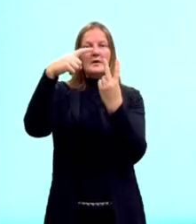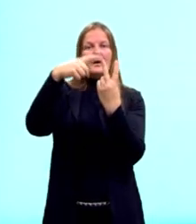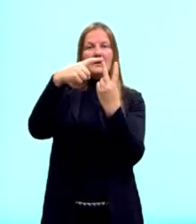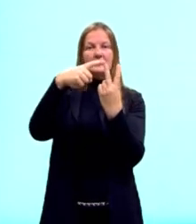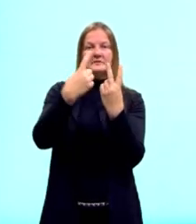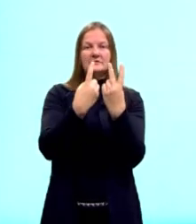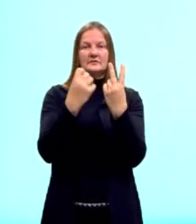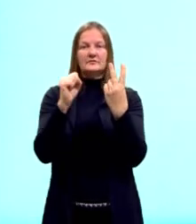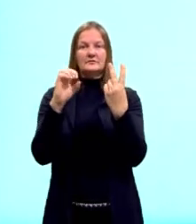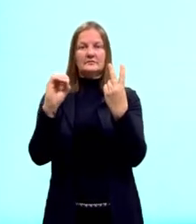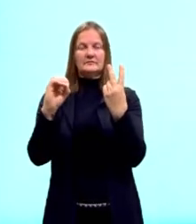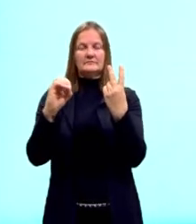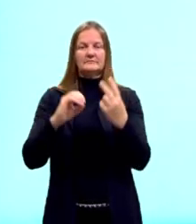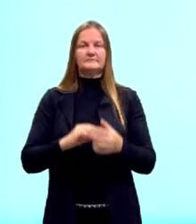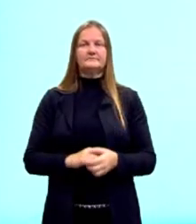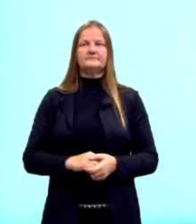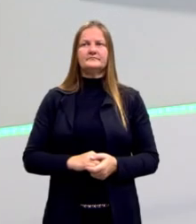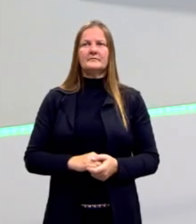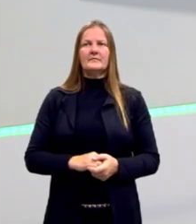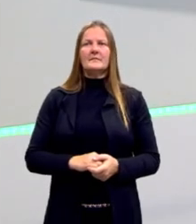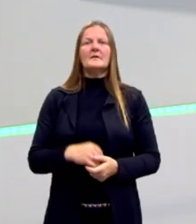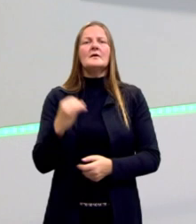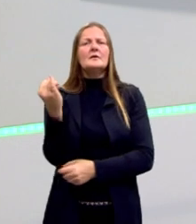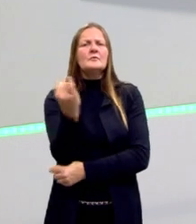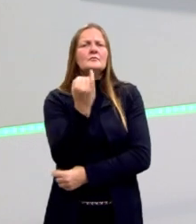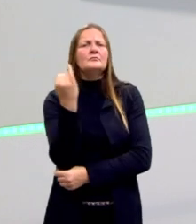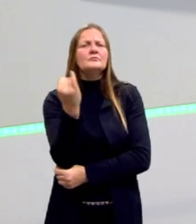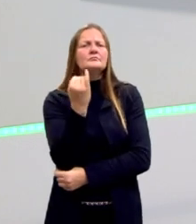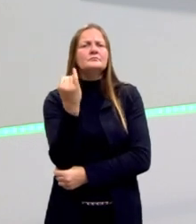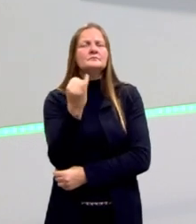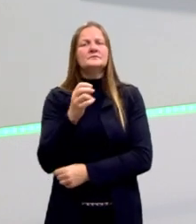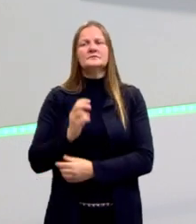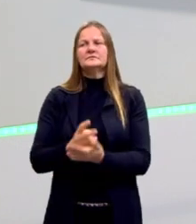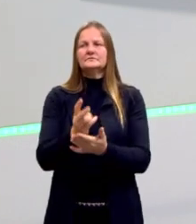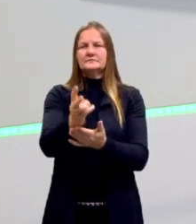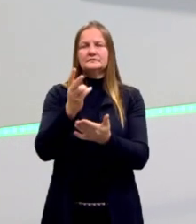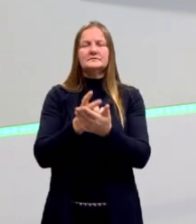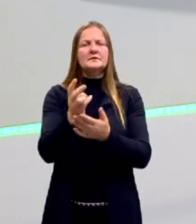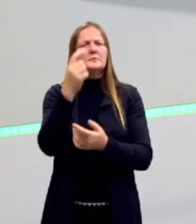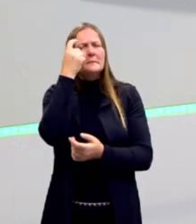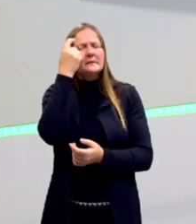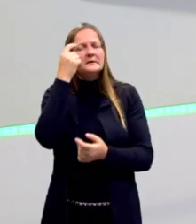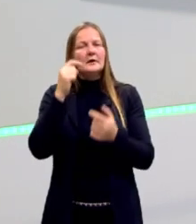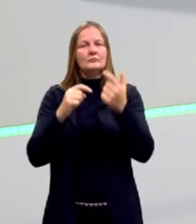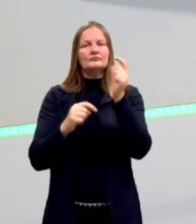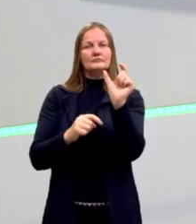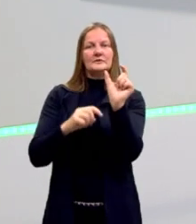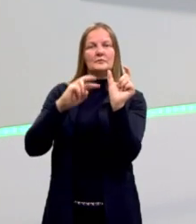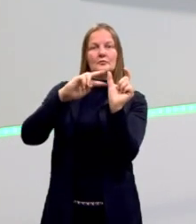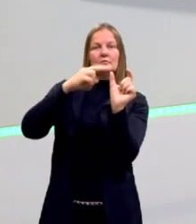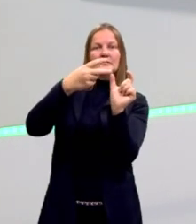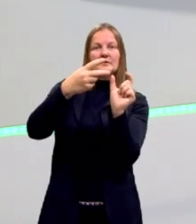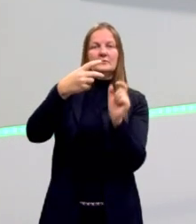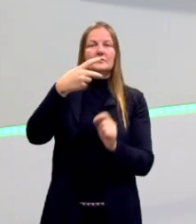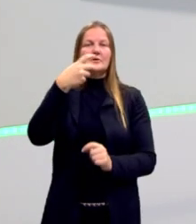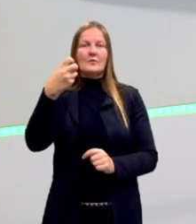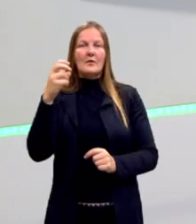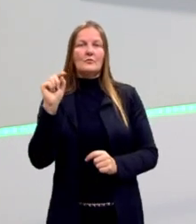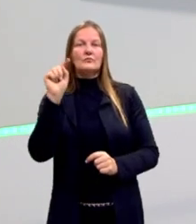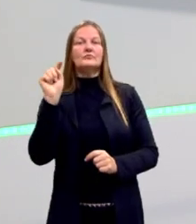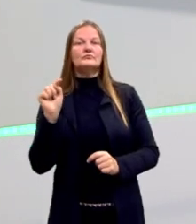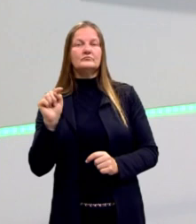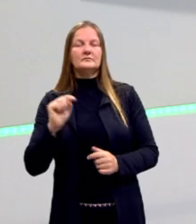de 180. Ainda é importante observar que sempre que nós pensamos um termo ao quadrado igual a um valor,